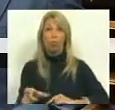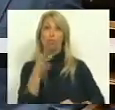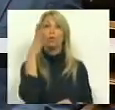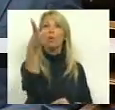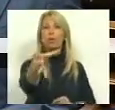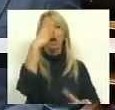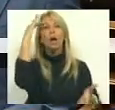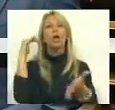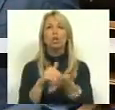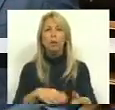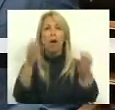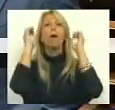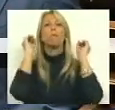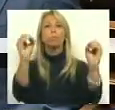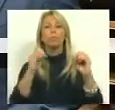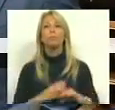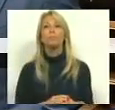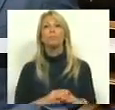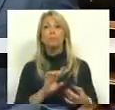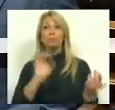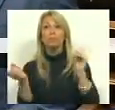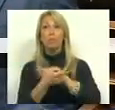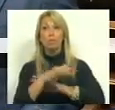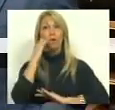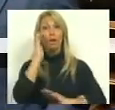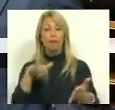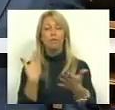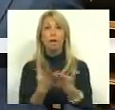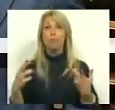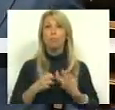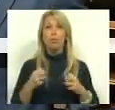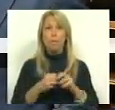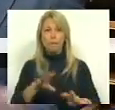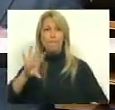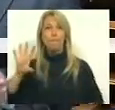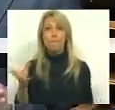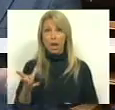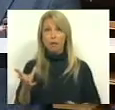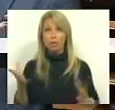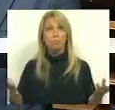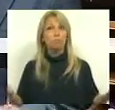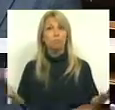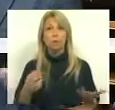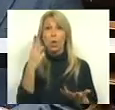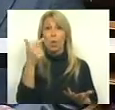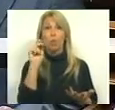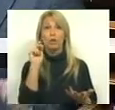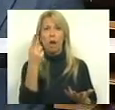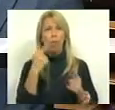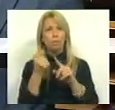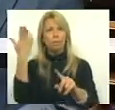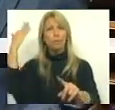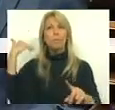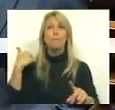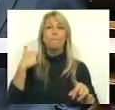resultado. Pelo contrário, agravou os problemas do país. A UTAL, no seu recente relatório,